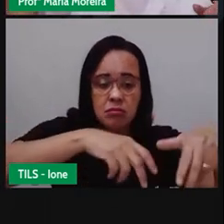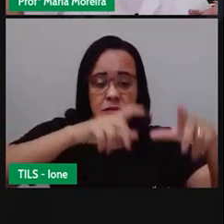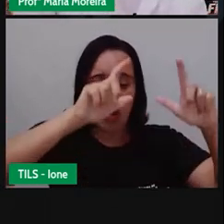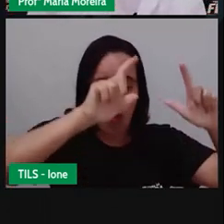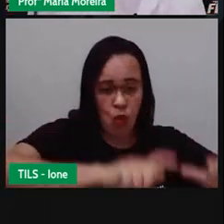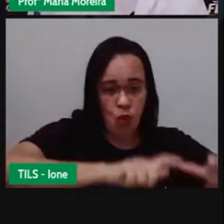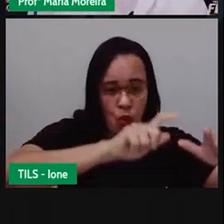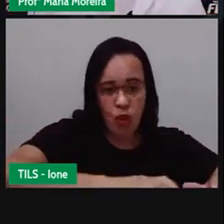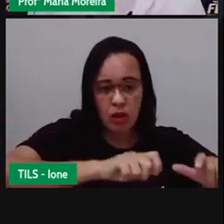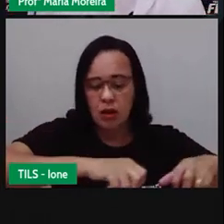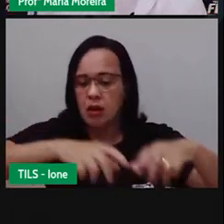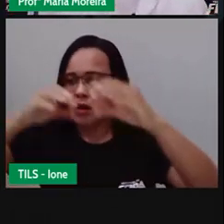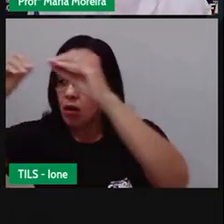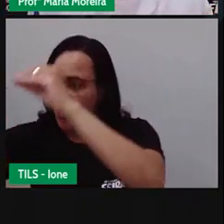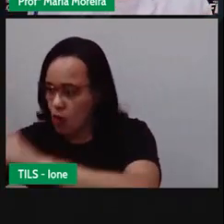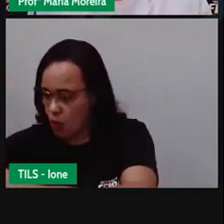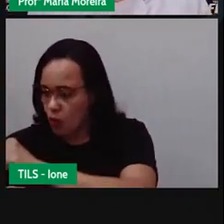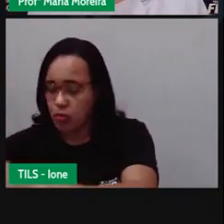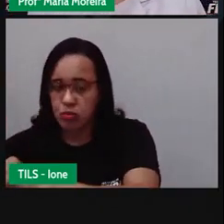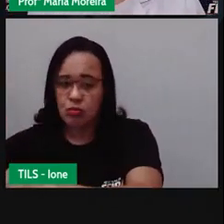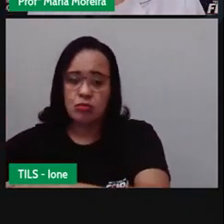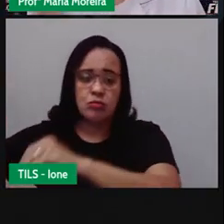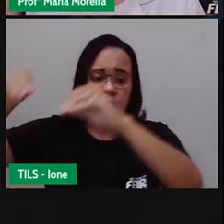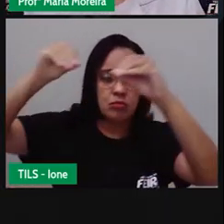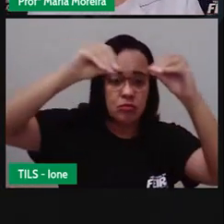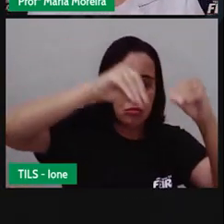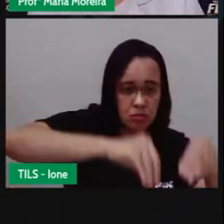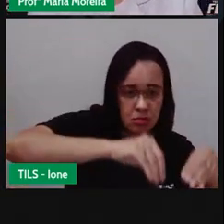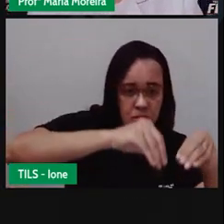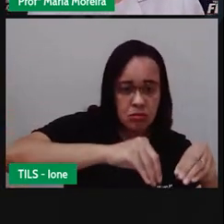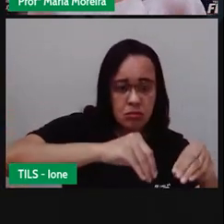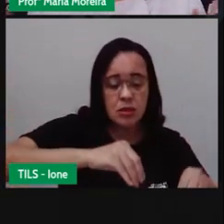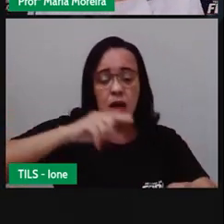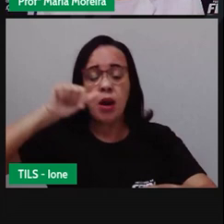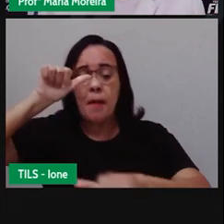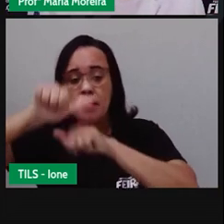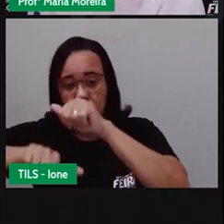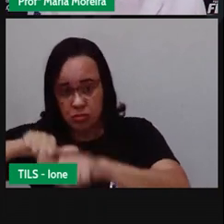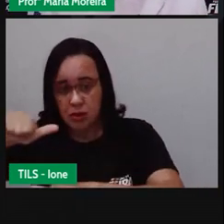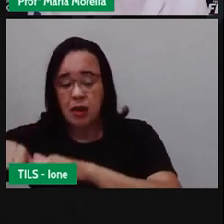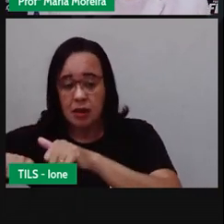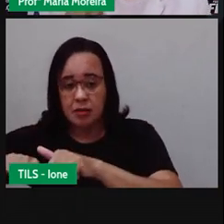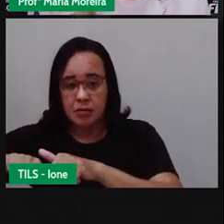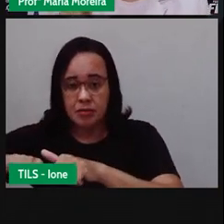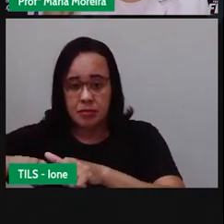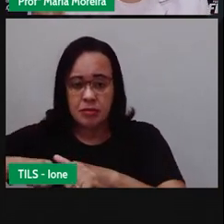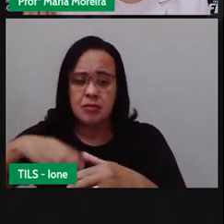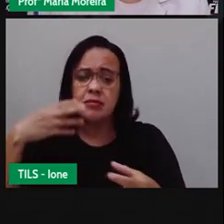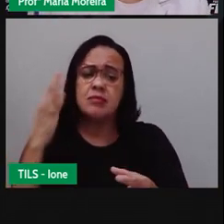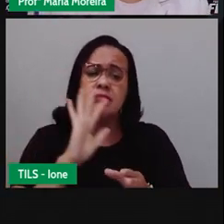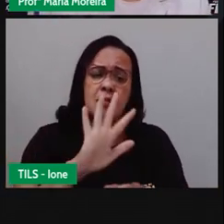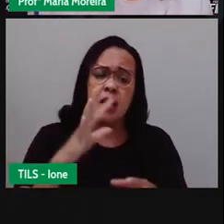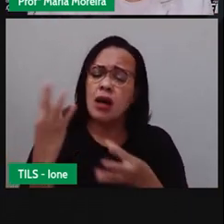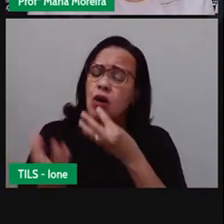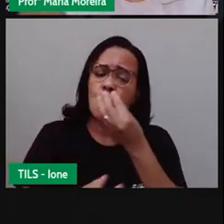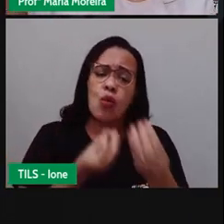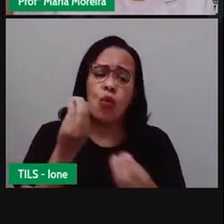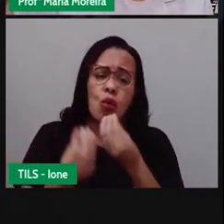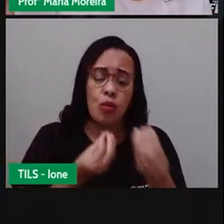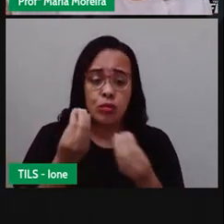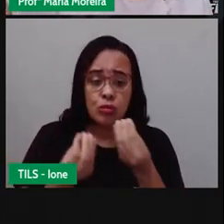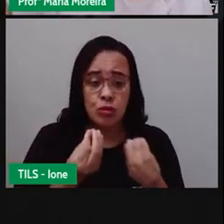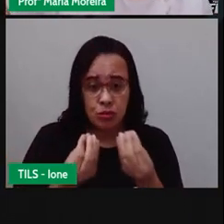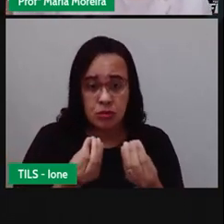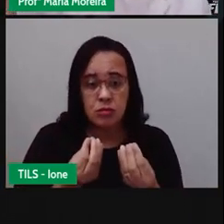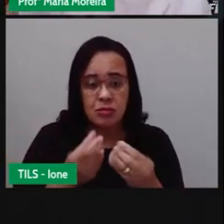local pra outro, né? É a condição. Não é só você sair, porque aí é deslocamento. É a condição. É como